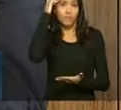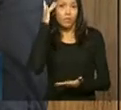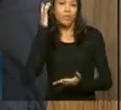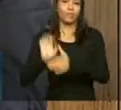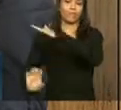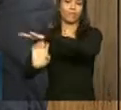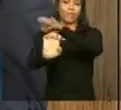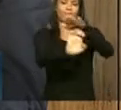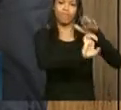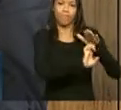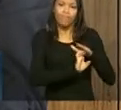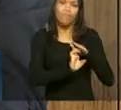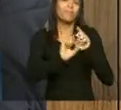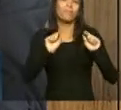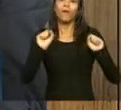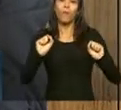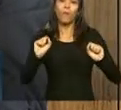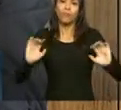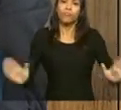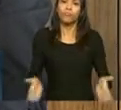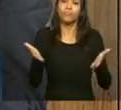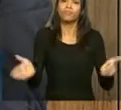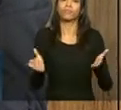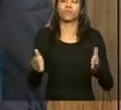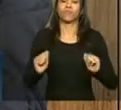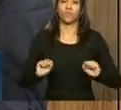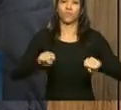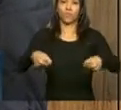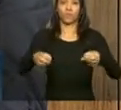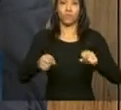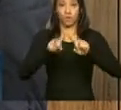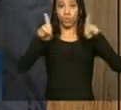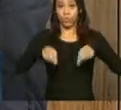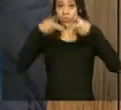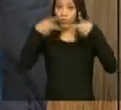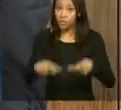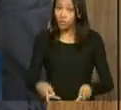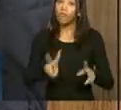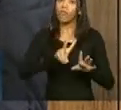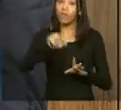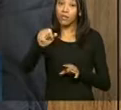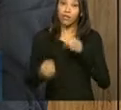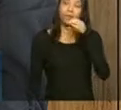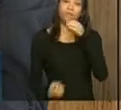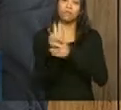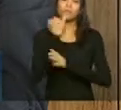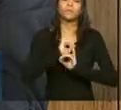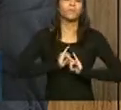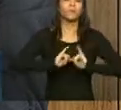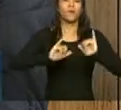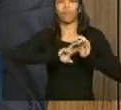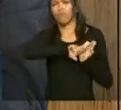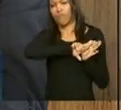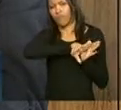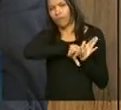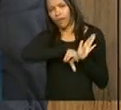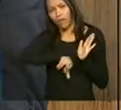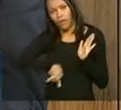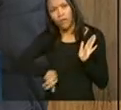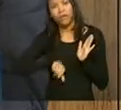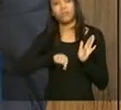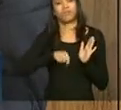-versa. Então, vai ser lançada uma iniciativa global de infraestrutura com vários componentes.